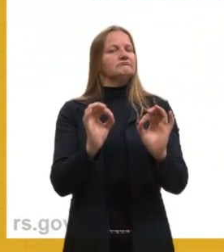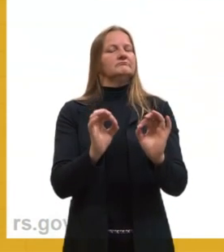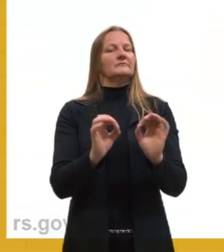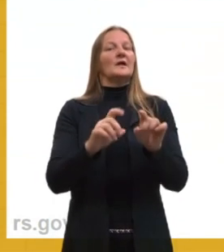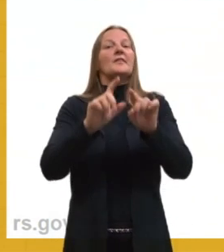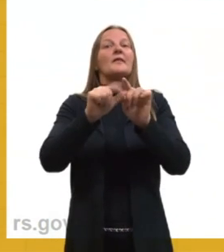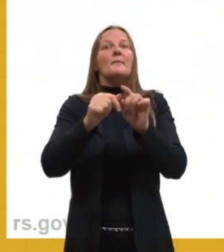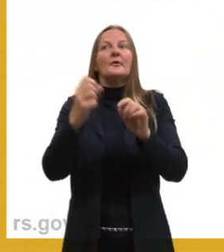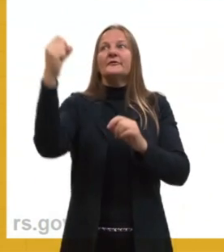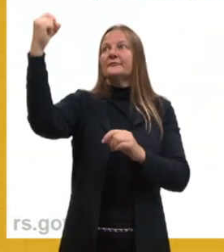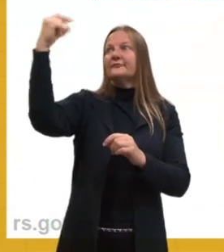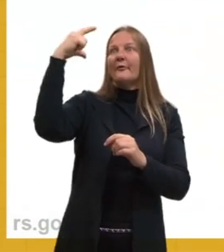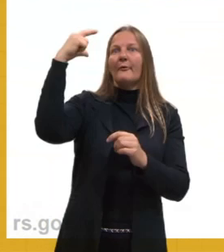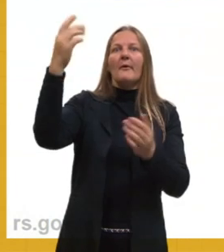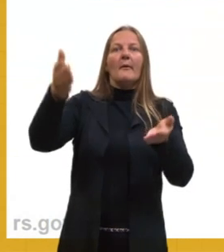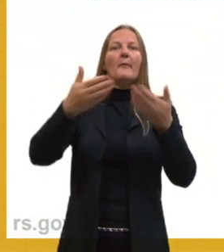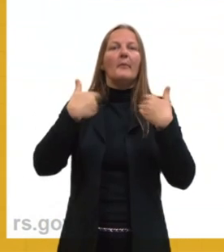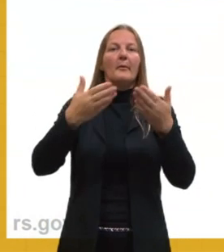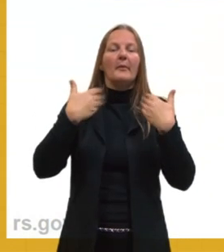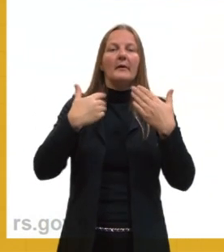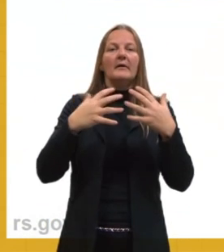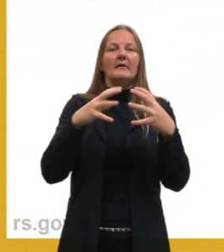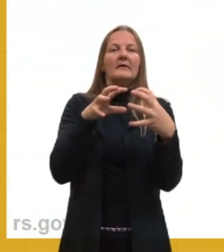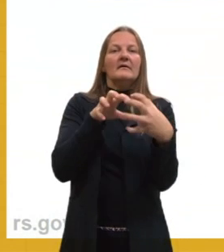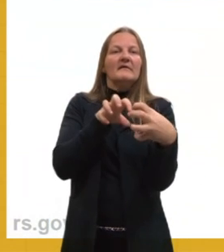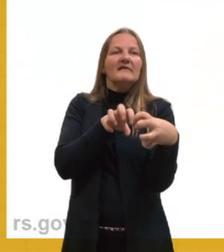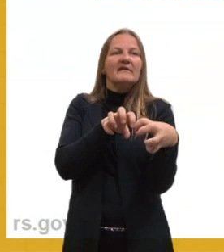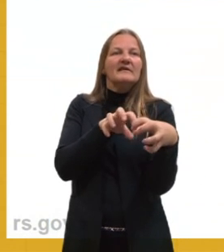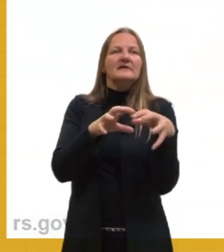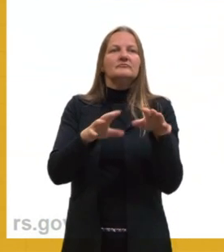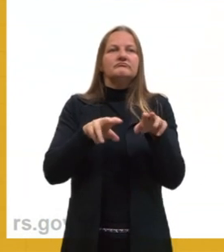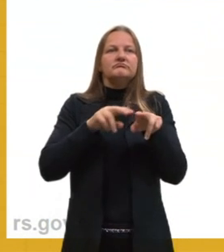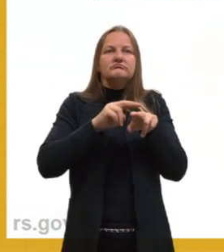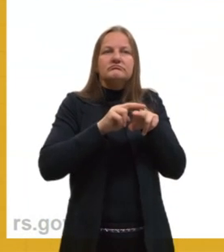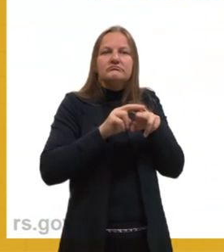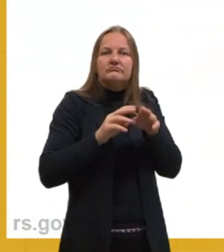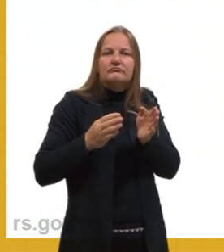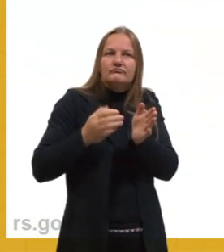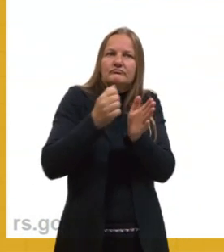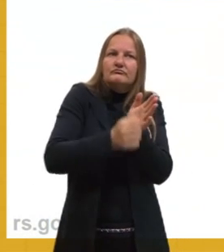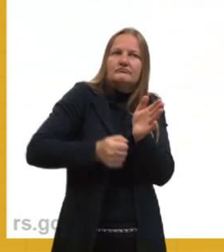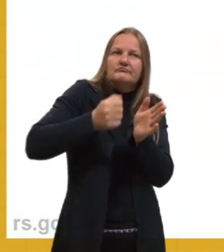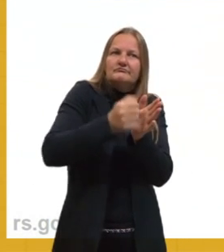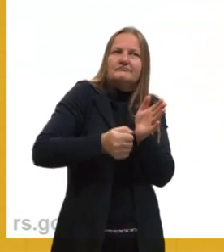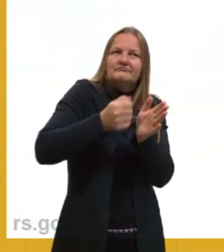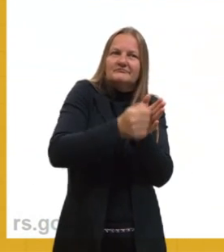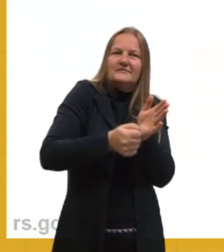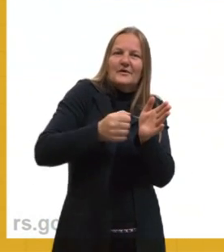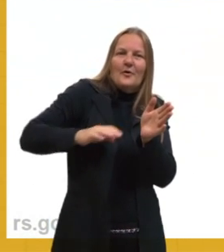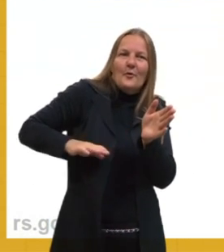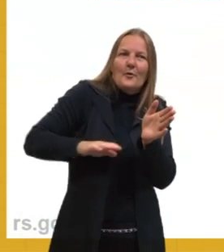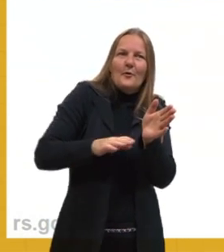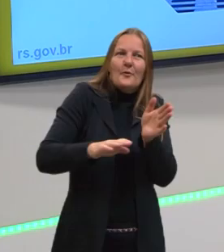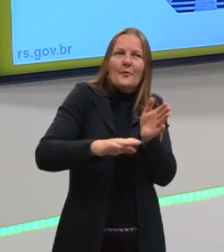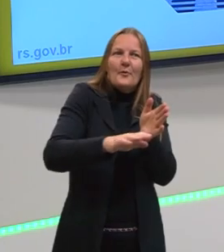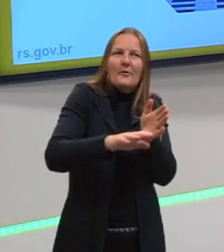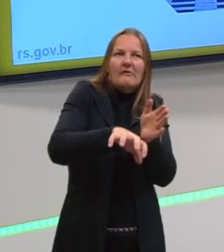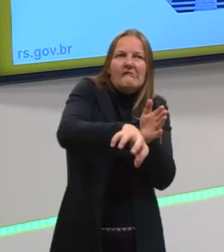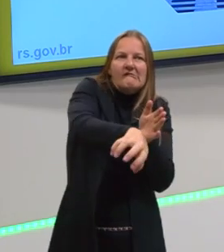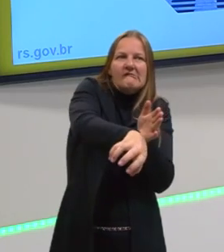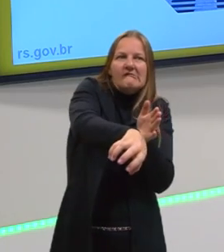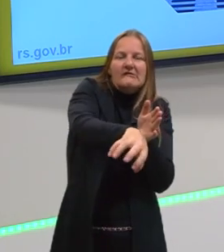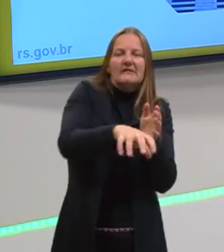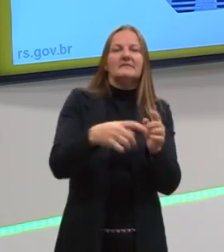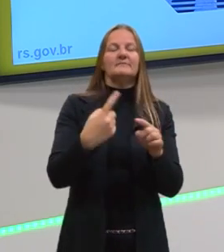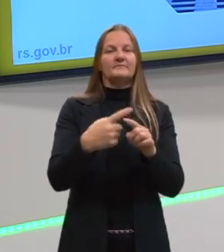chegava, dava um dia muito quente, os trilhos ficavam todos tortos. Aqui eu não tenho a imagem para mostrar, mas uma solução